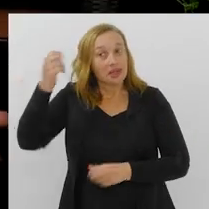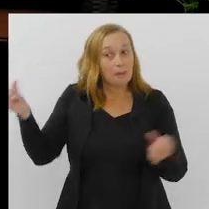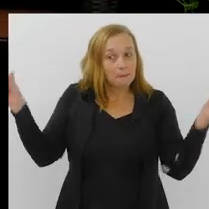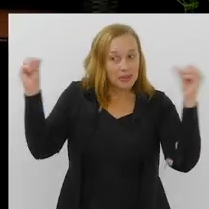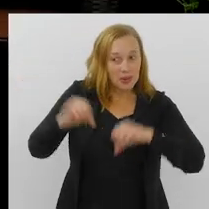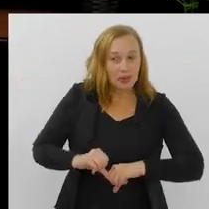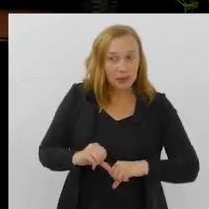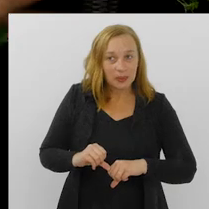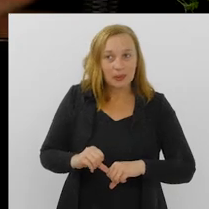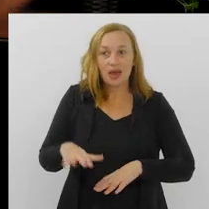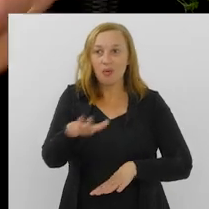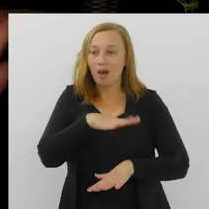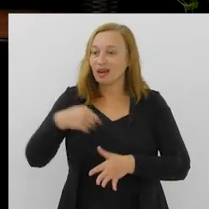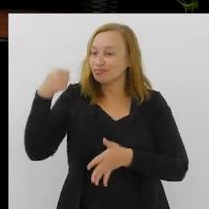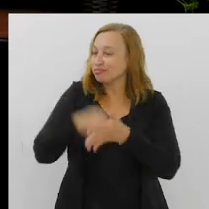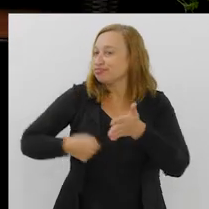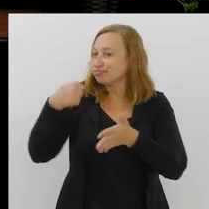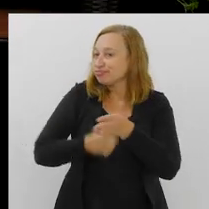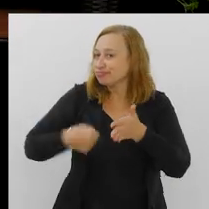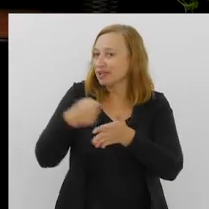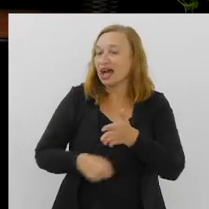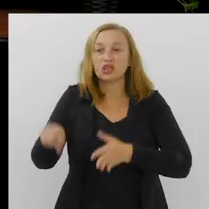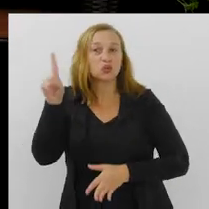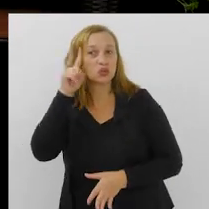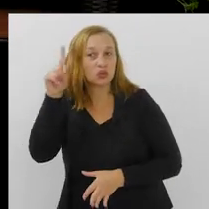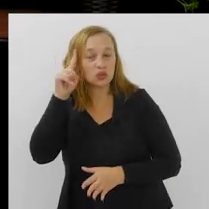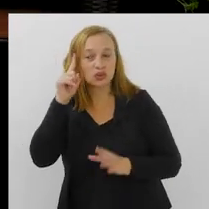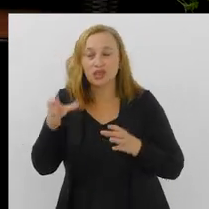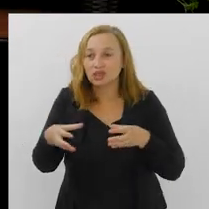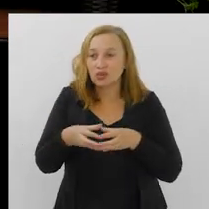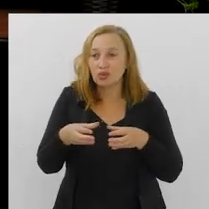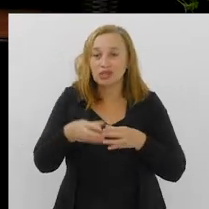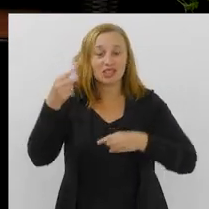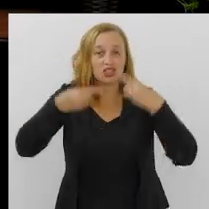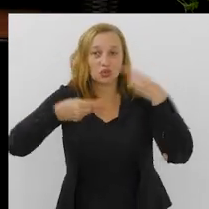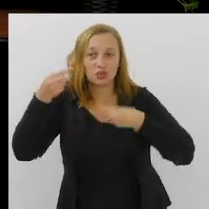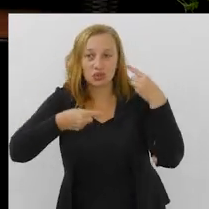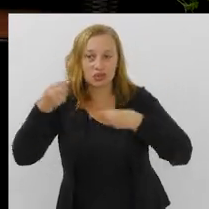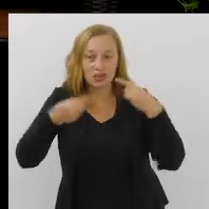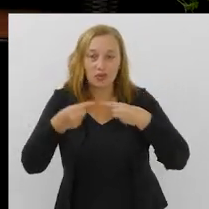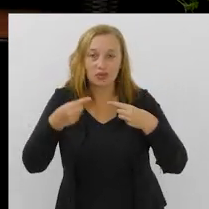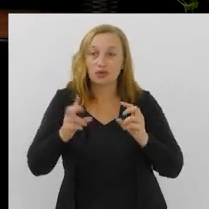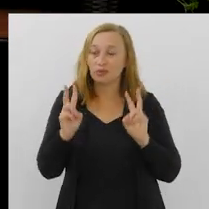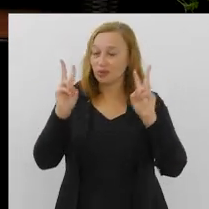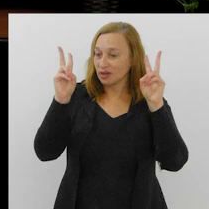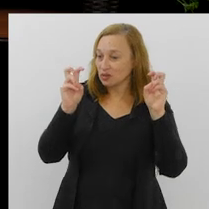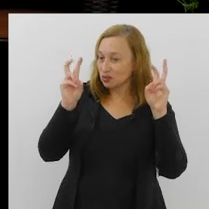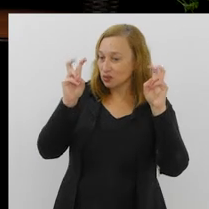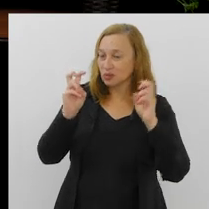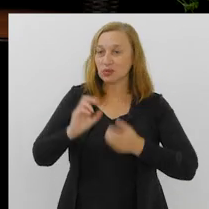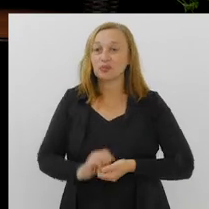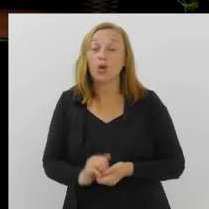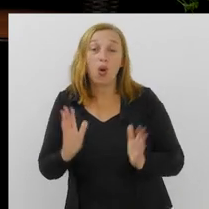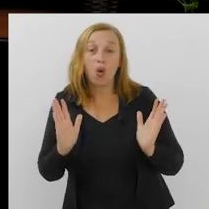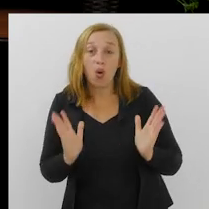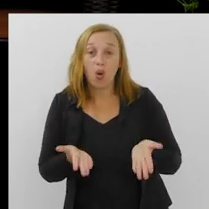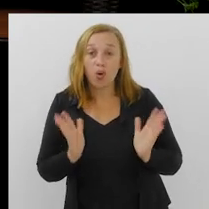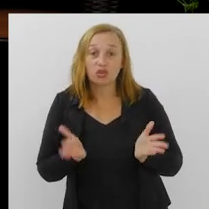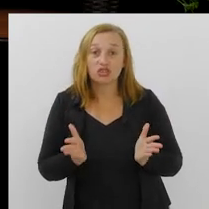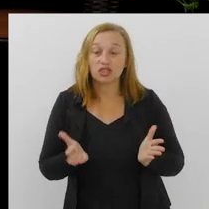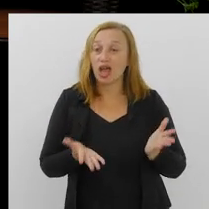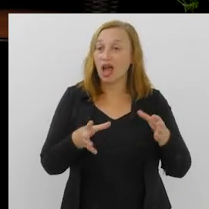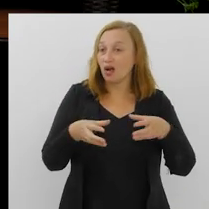pior ainda. Então, assim, é um cenário que a gente precisa lutar a cada dia. Na comissão a gente tem esses debates mensais sobre isso.